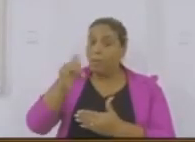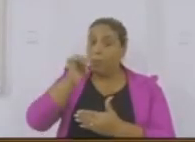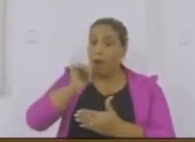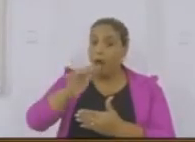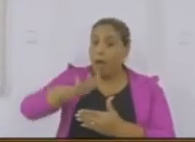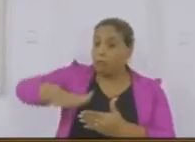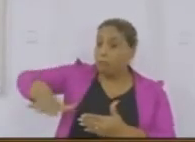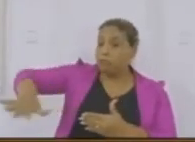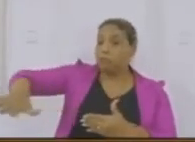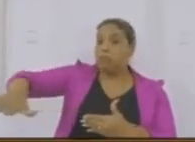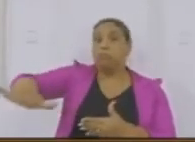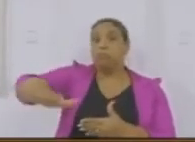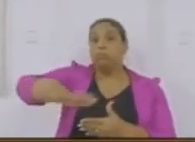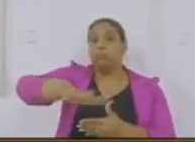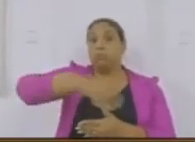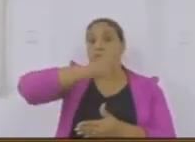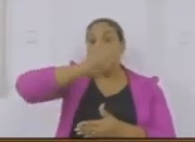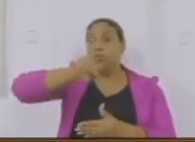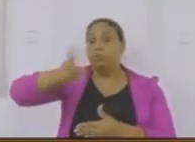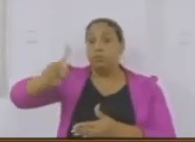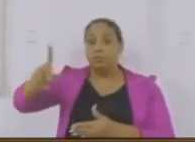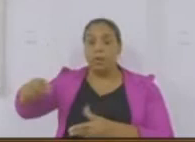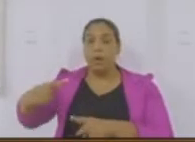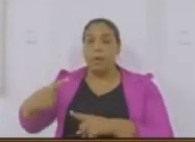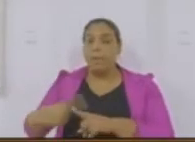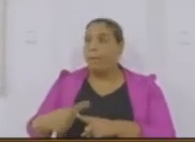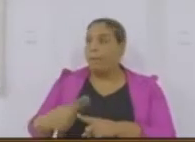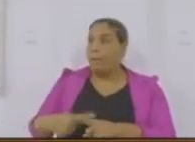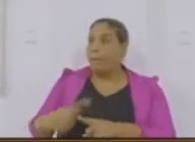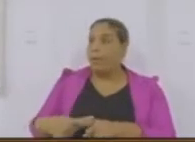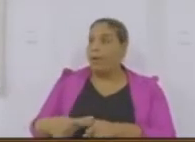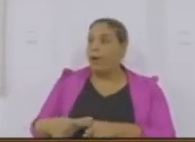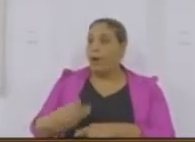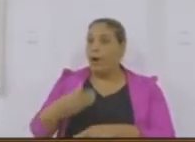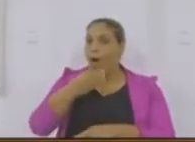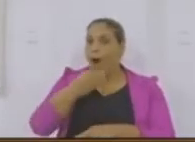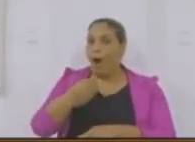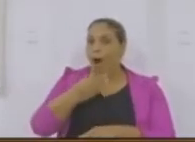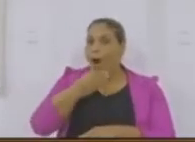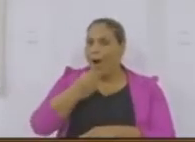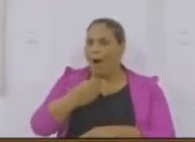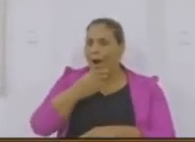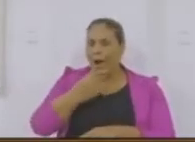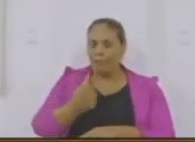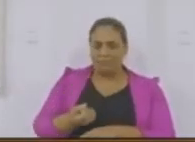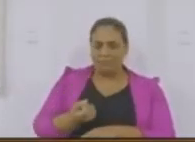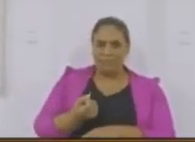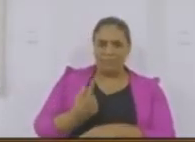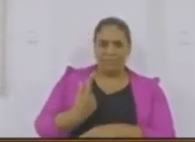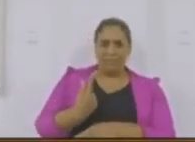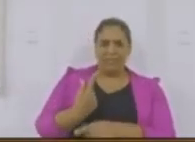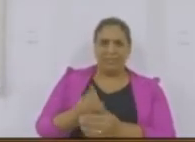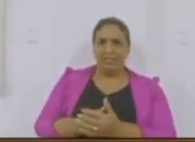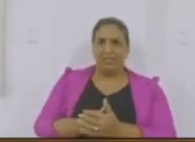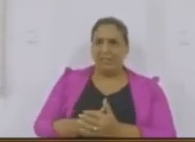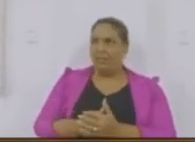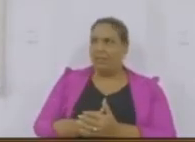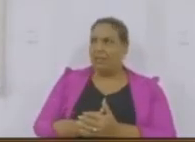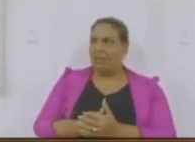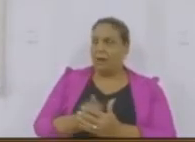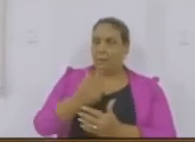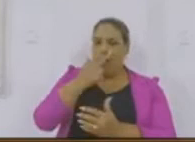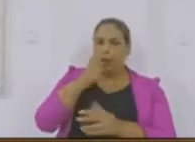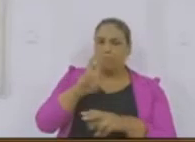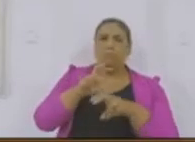porque uma raça estranha é essa raça de homem. Não gosta de trabalho não, a chega de serviço, quer deitar no sofá e pedir tudo a mulher.